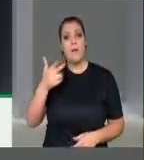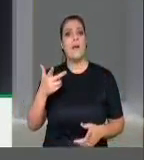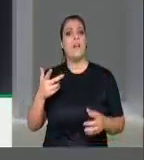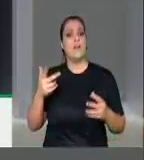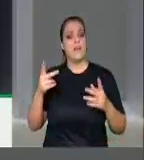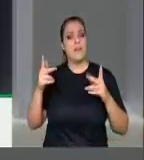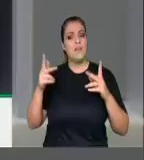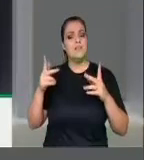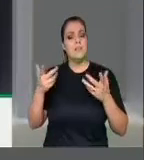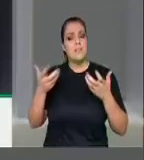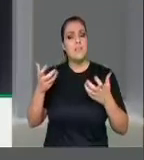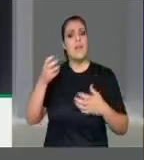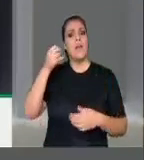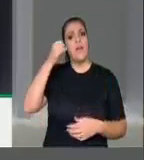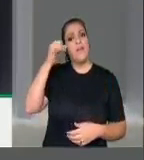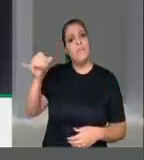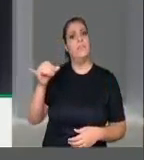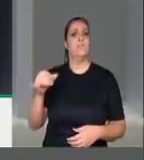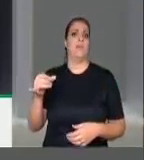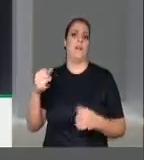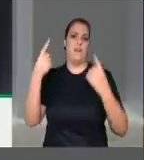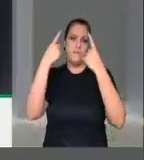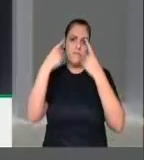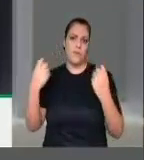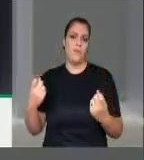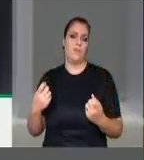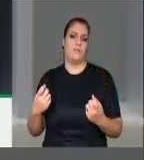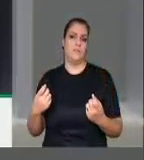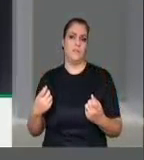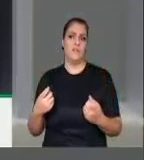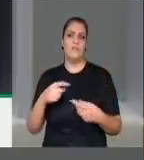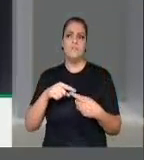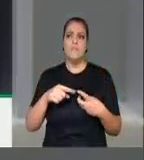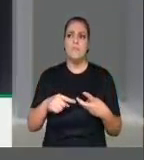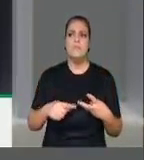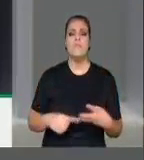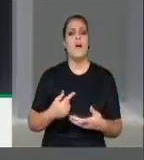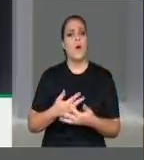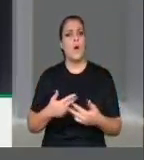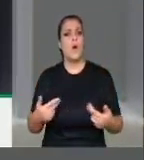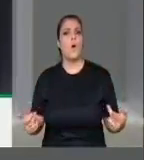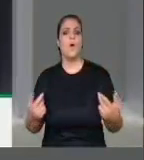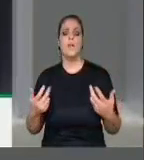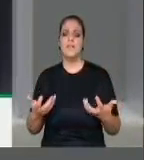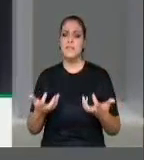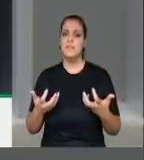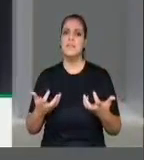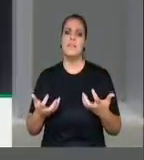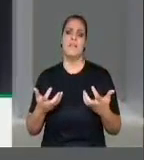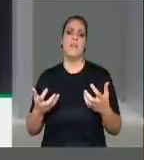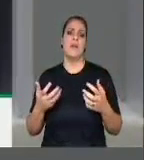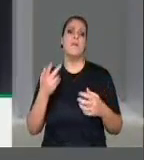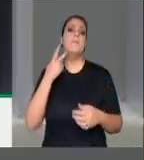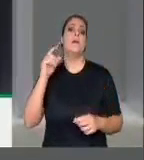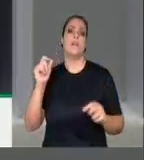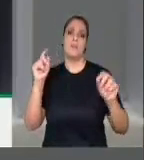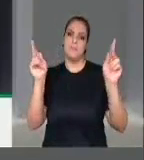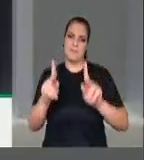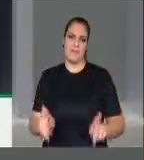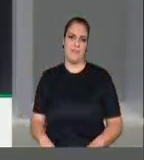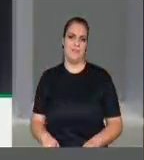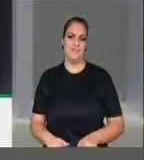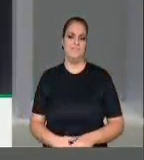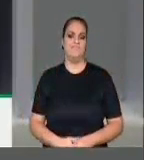caminhos da prevenção, mas um mecanismo para conquistarmos a tal almejada paz.